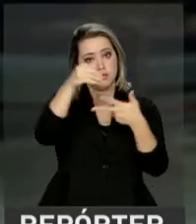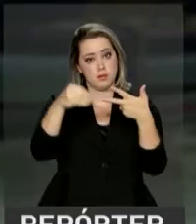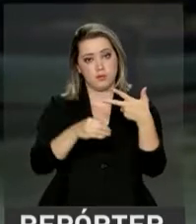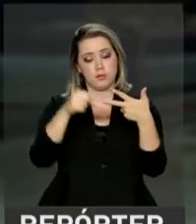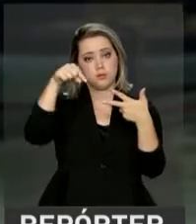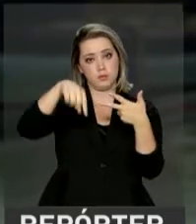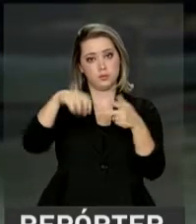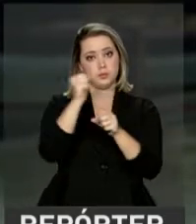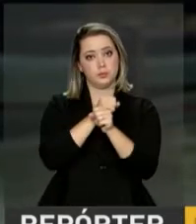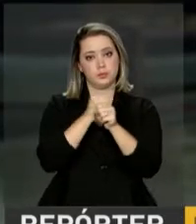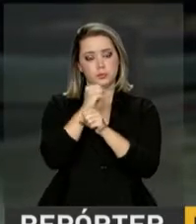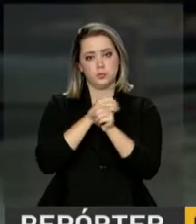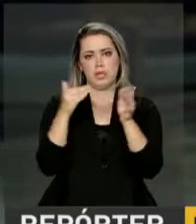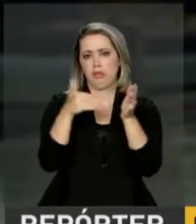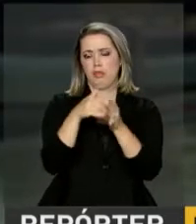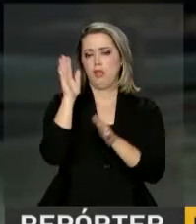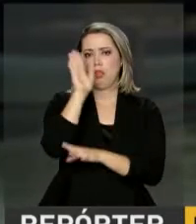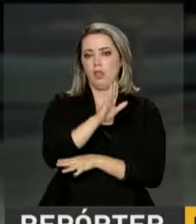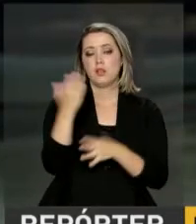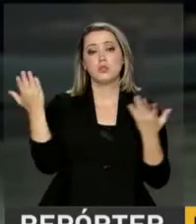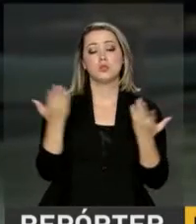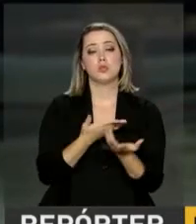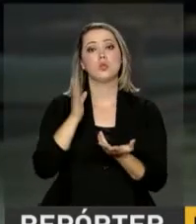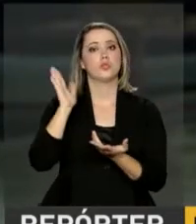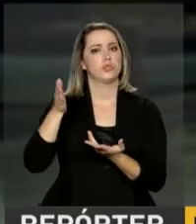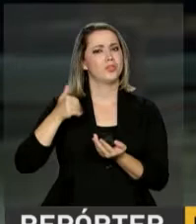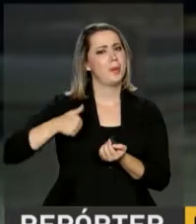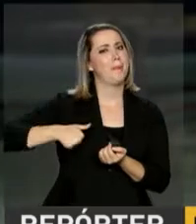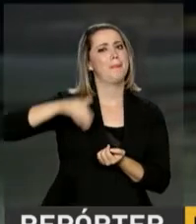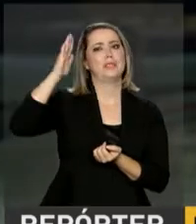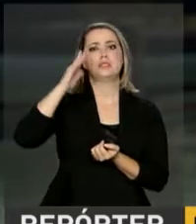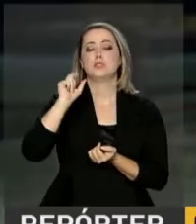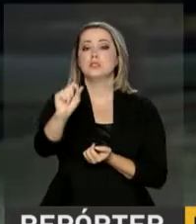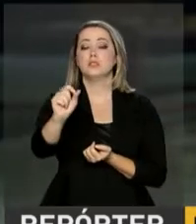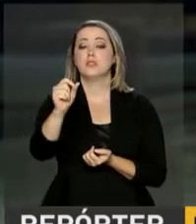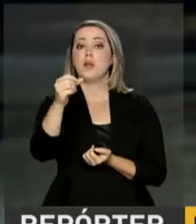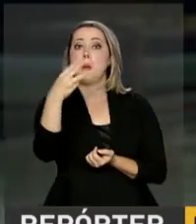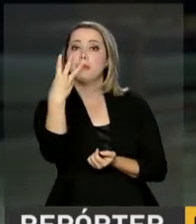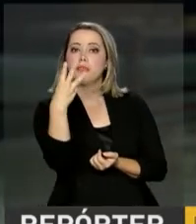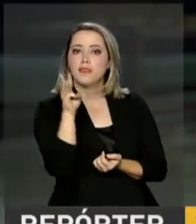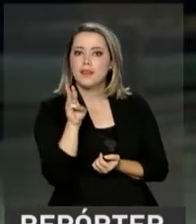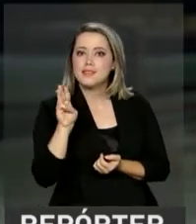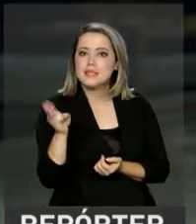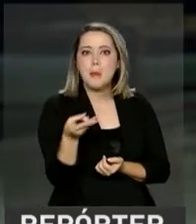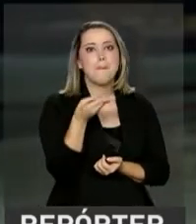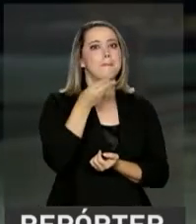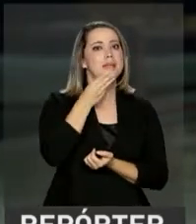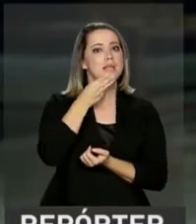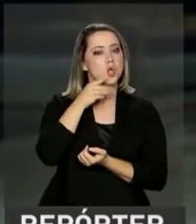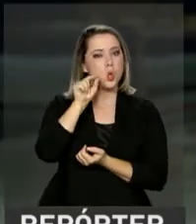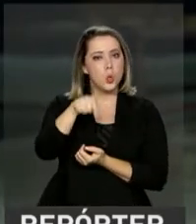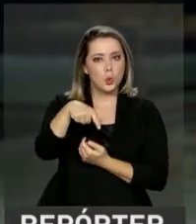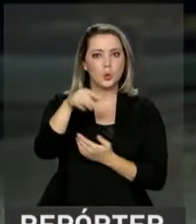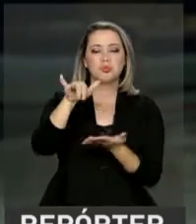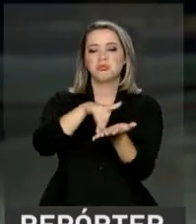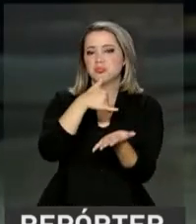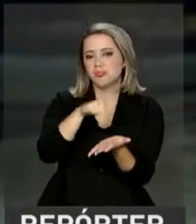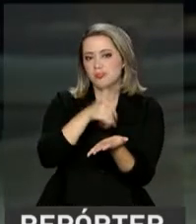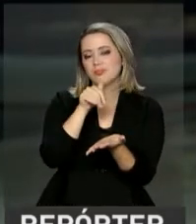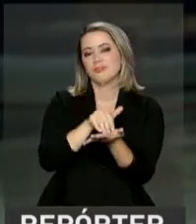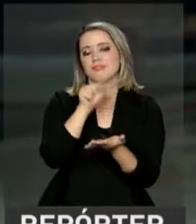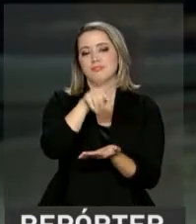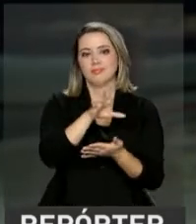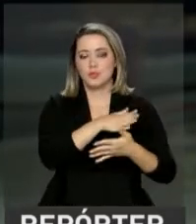deste ano. E até a tarde de hoje, o sistema já havia recebido mais de 3 milhões e 500 mil inscrições.